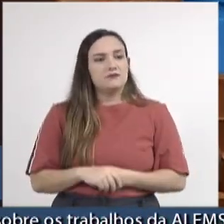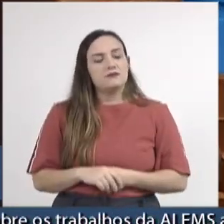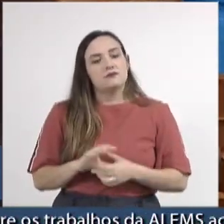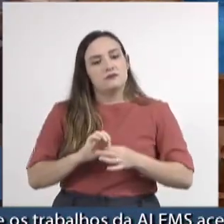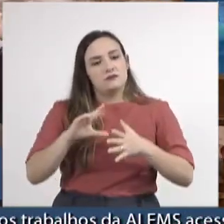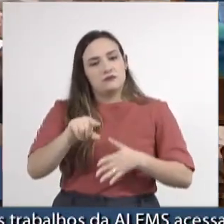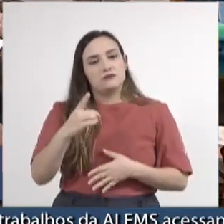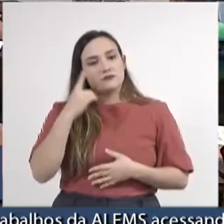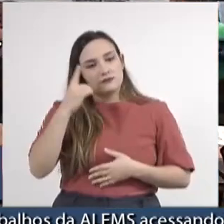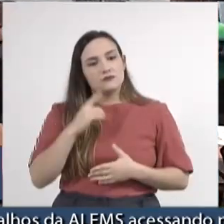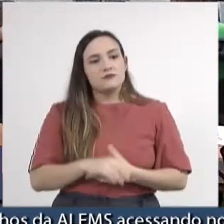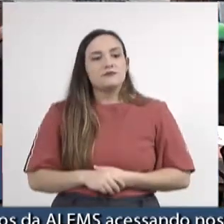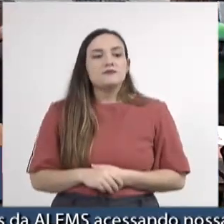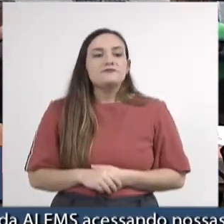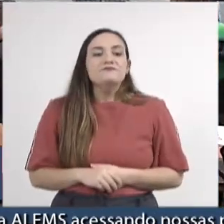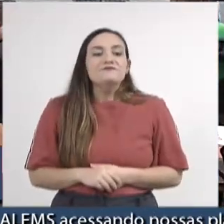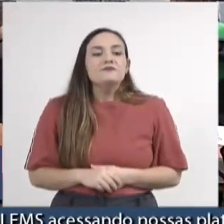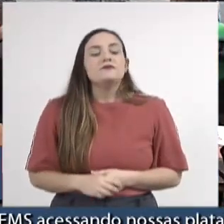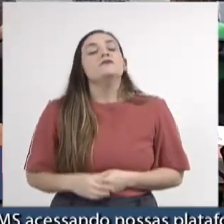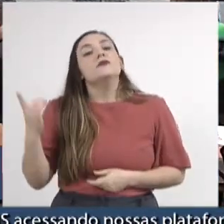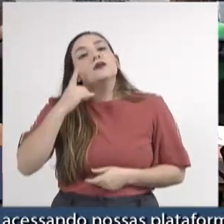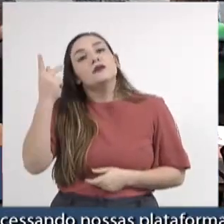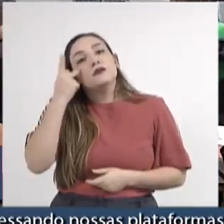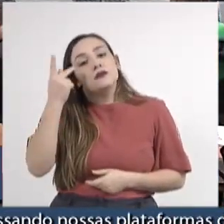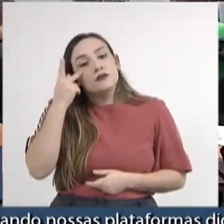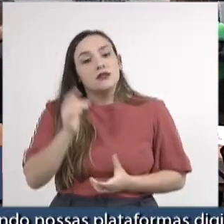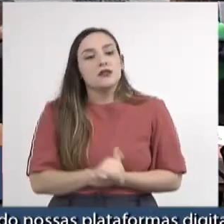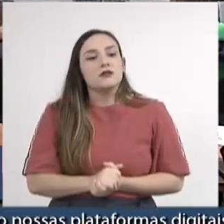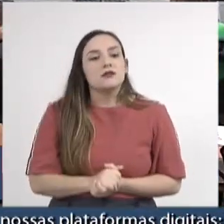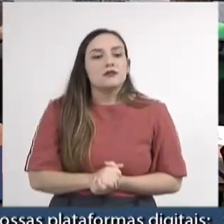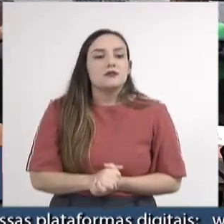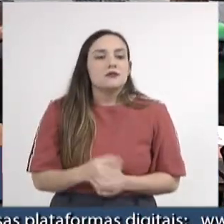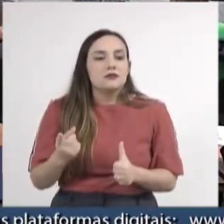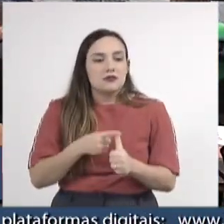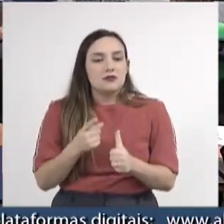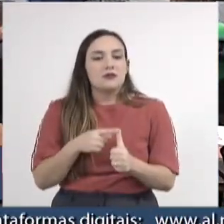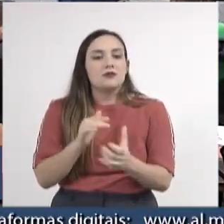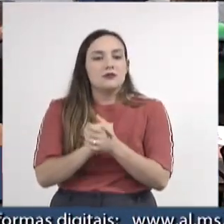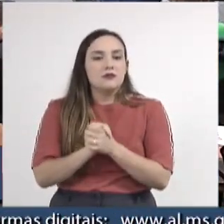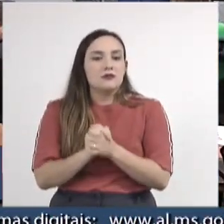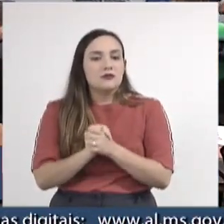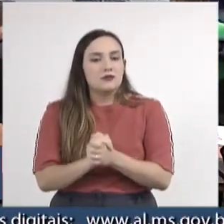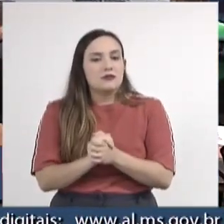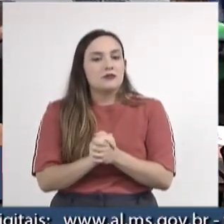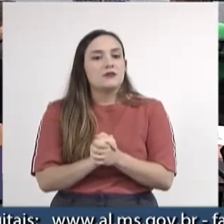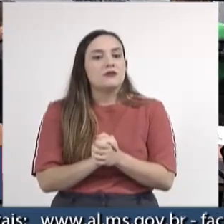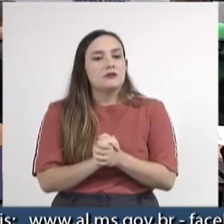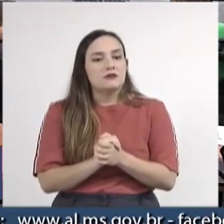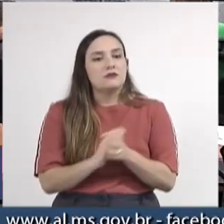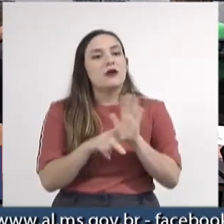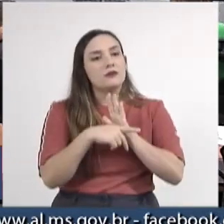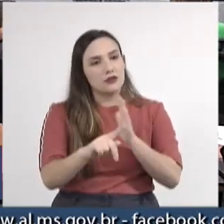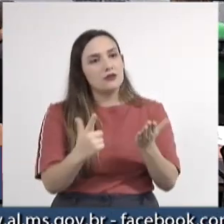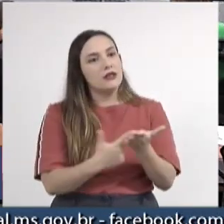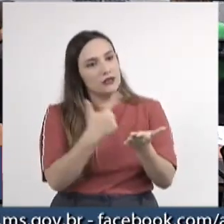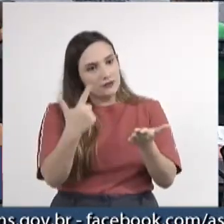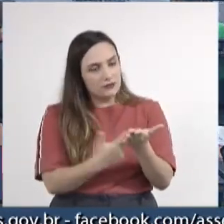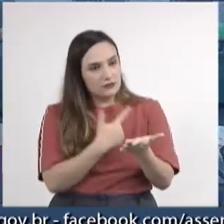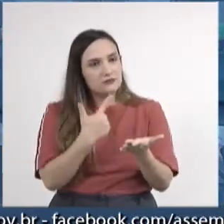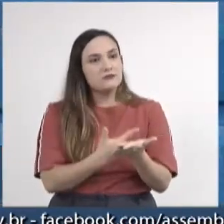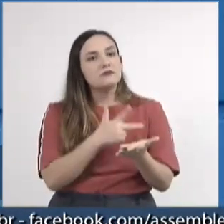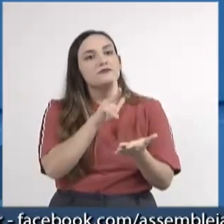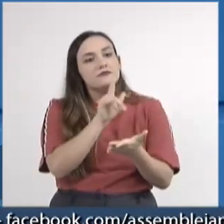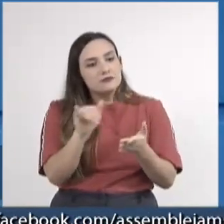Concedo uma parte. Deputado Pedro Kemp, primeiro, quero também parabenizar a Vossa Excelência pelo livro que brevemente